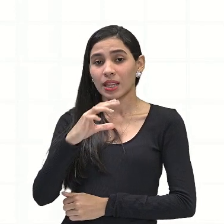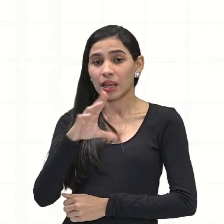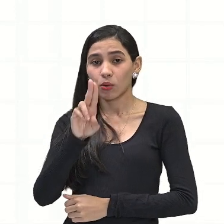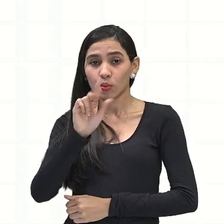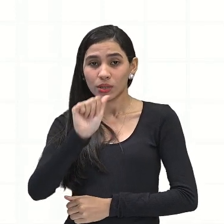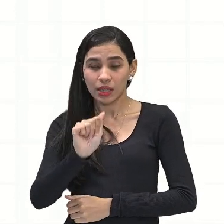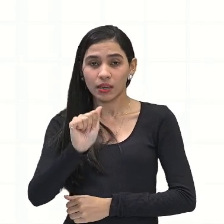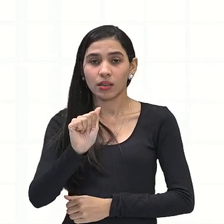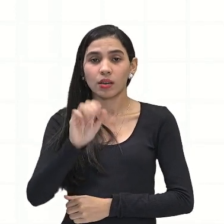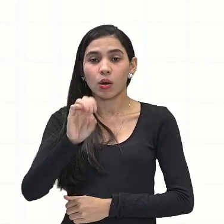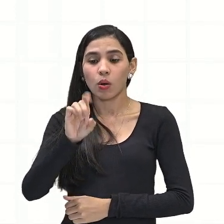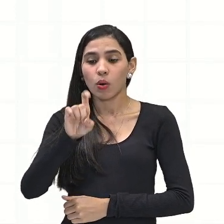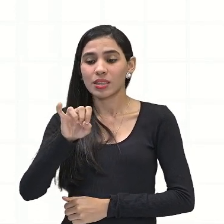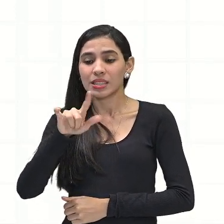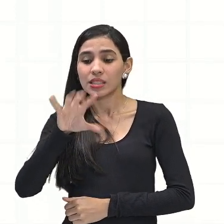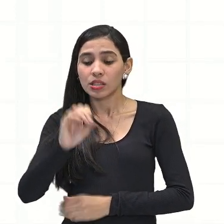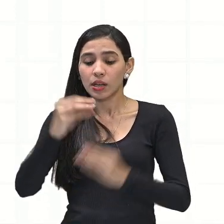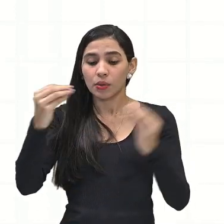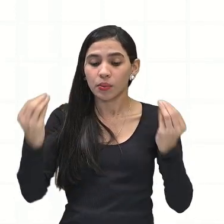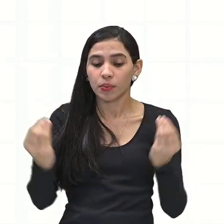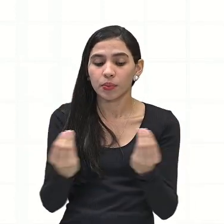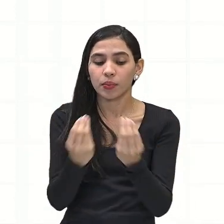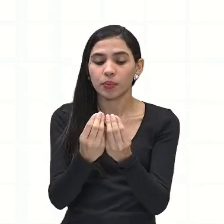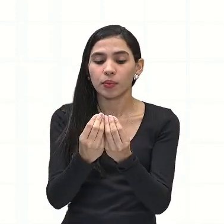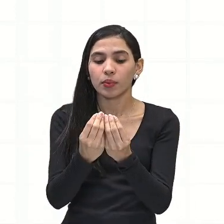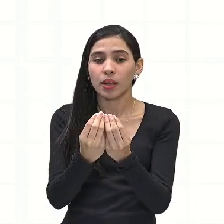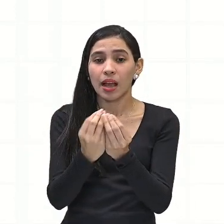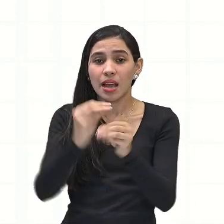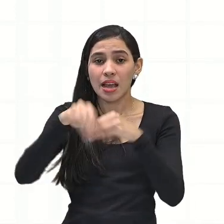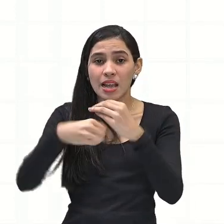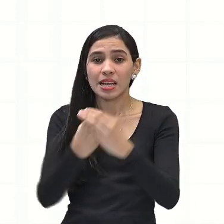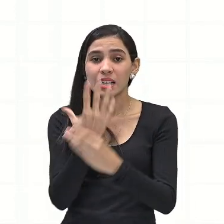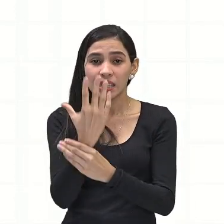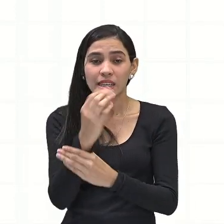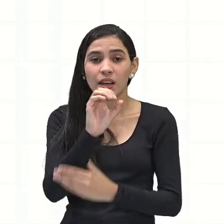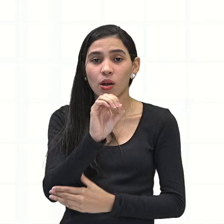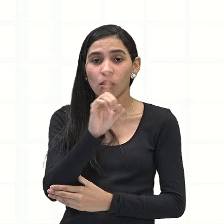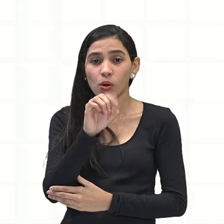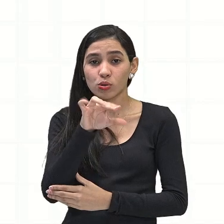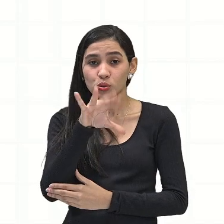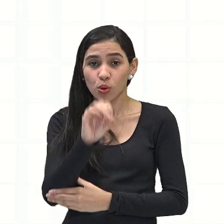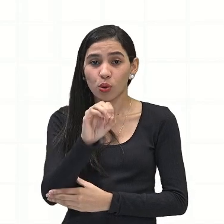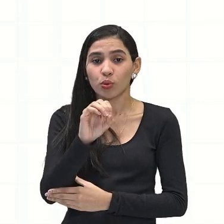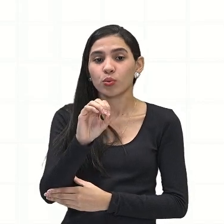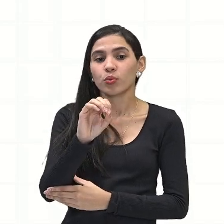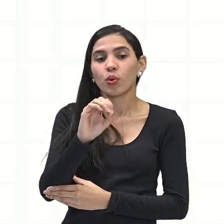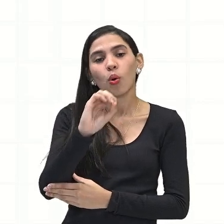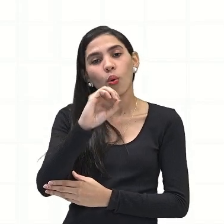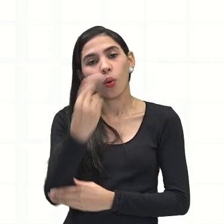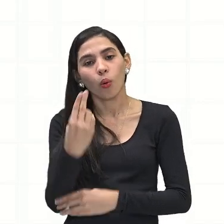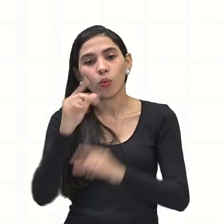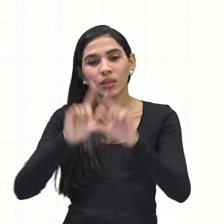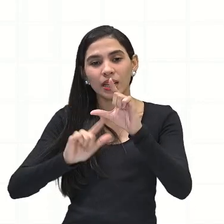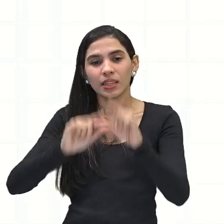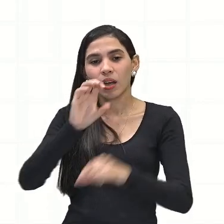união é que vai formar o O3, o ozônio. Então, aqui nós temos, olha, já